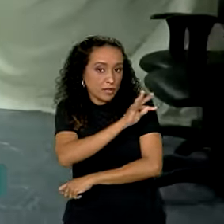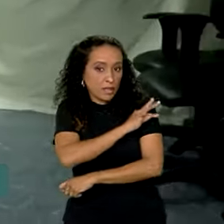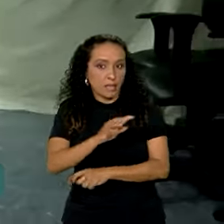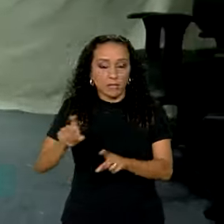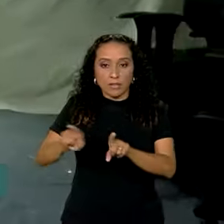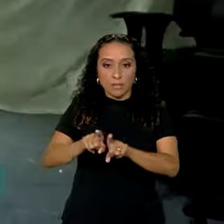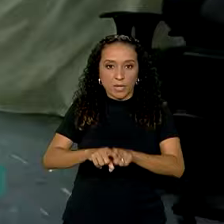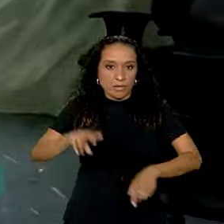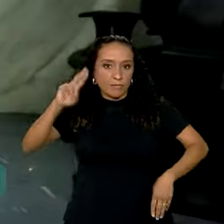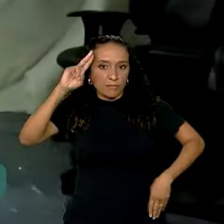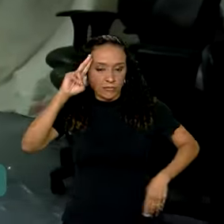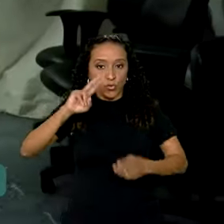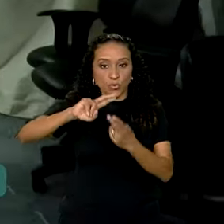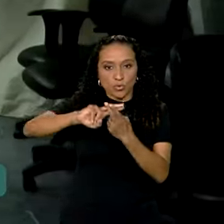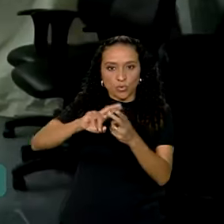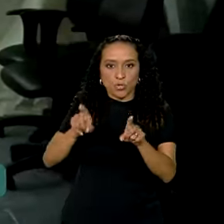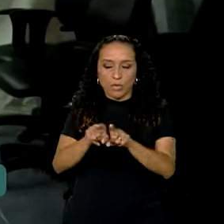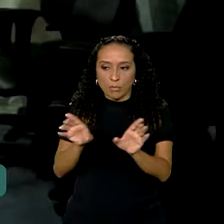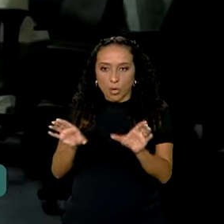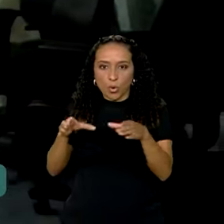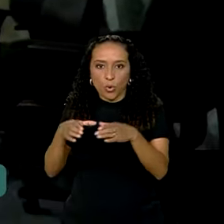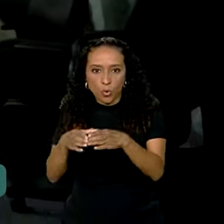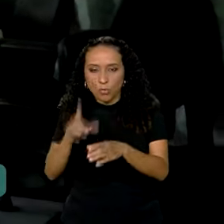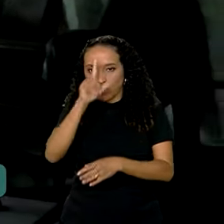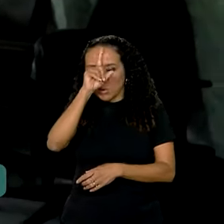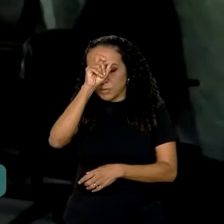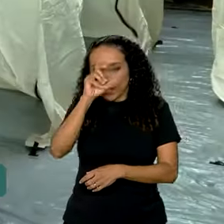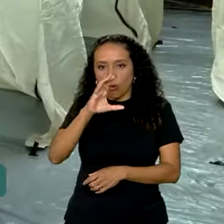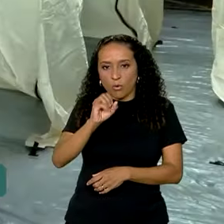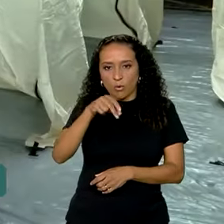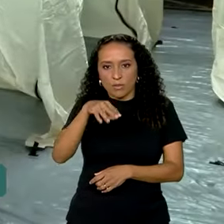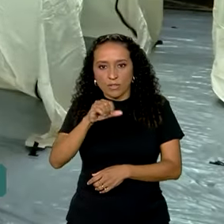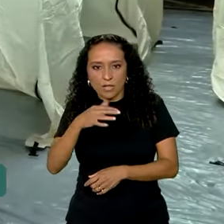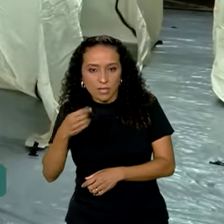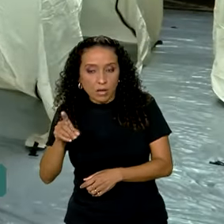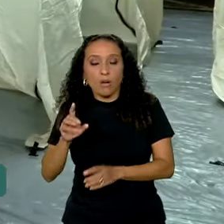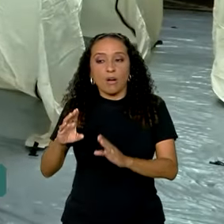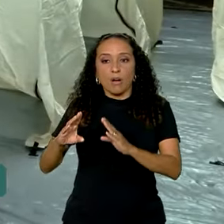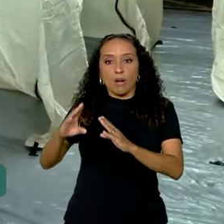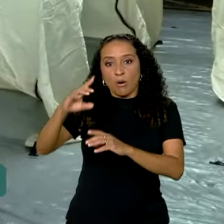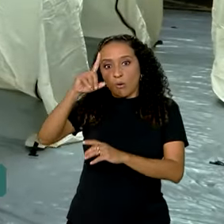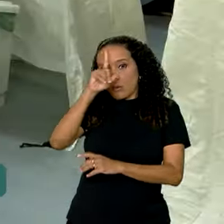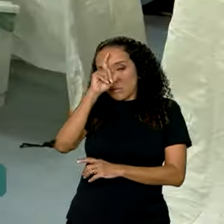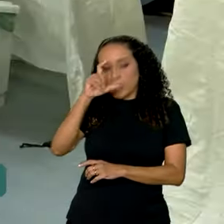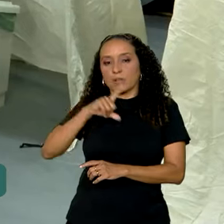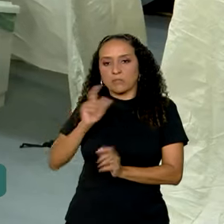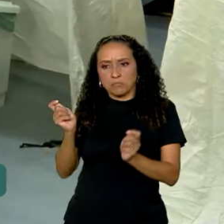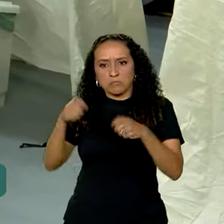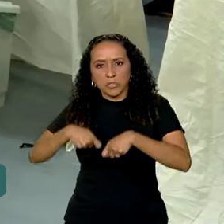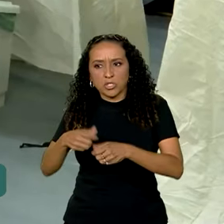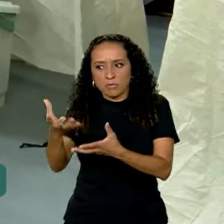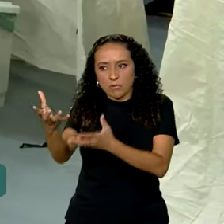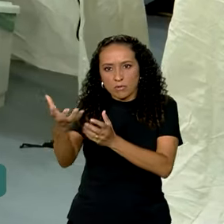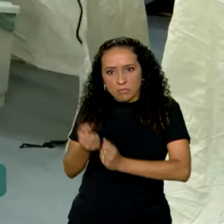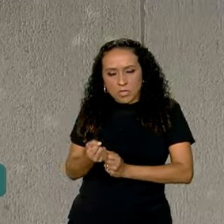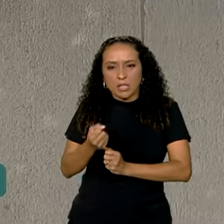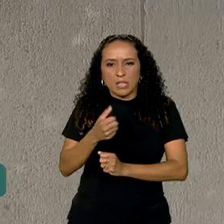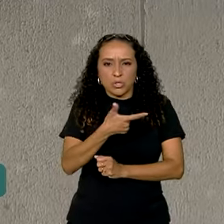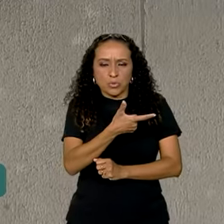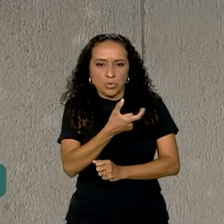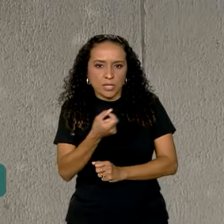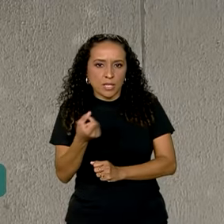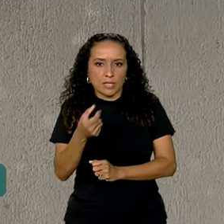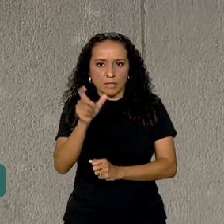da Força Nacional do SUS e do Grupo Hospitalar Conceição, o hospital tem capacidade para atender cerca de